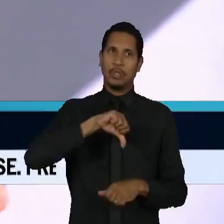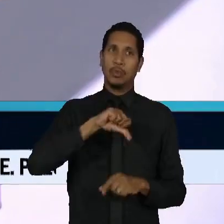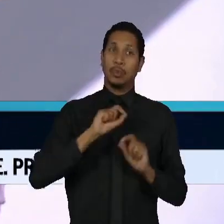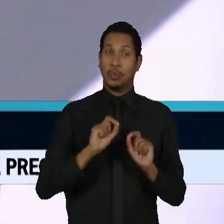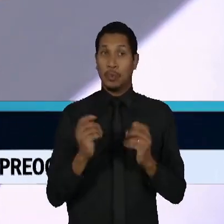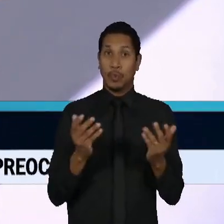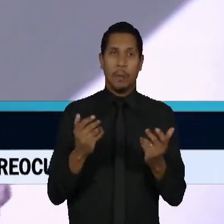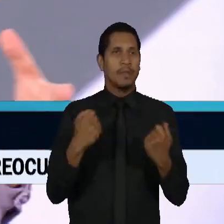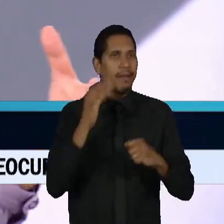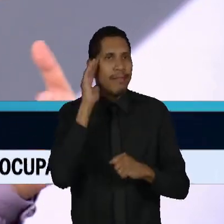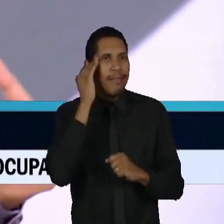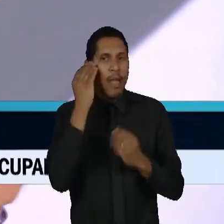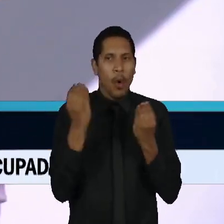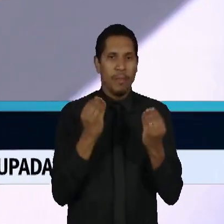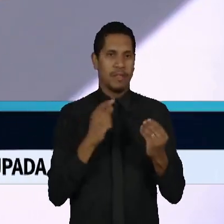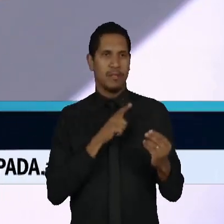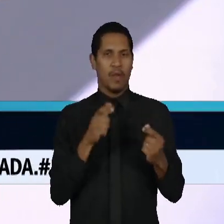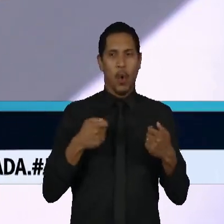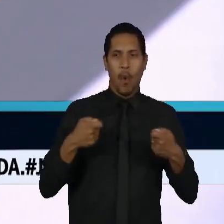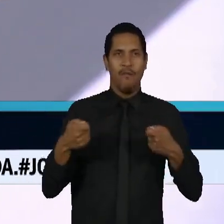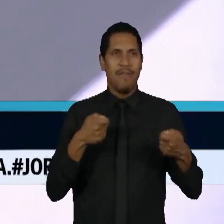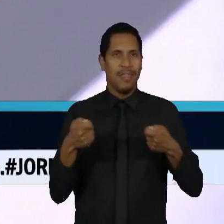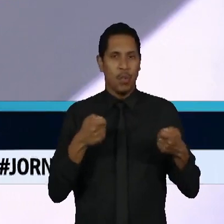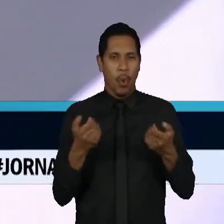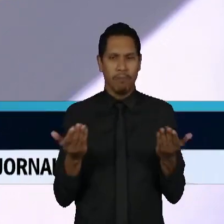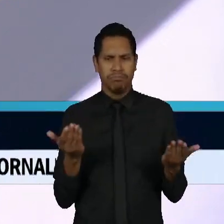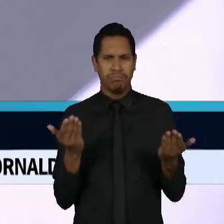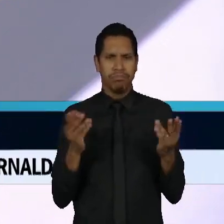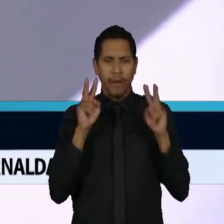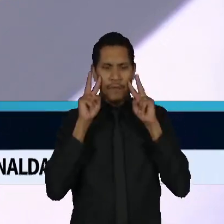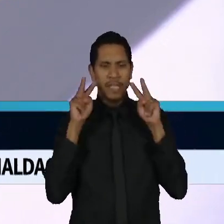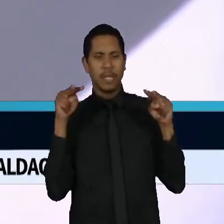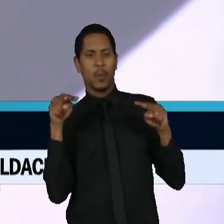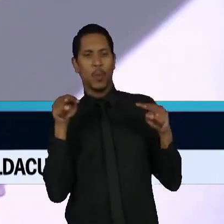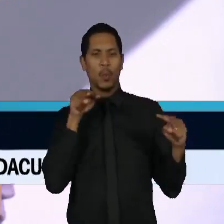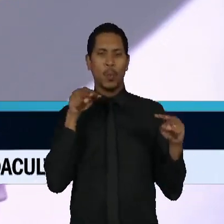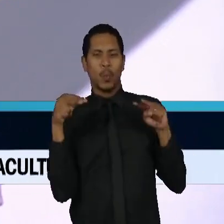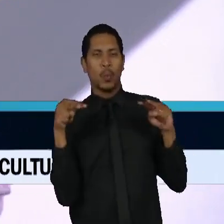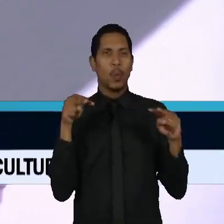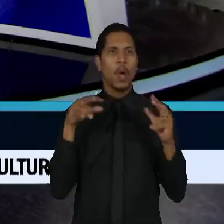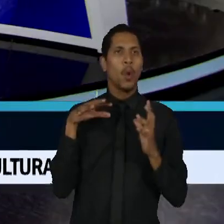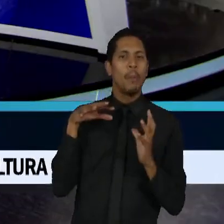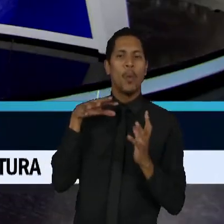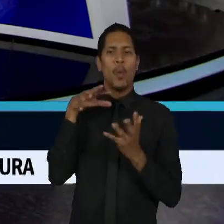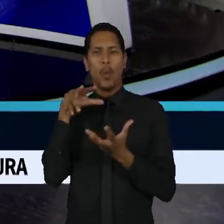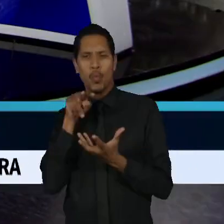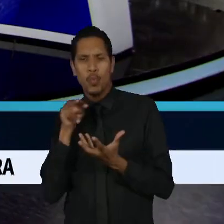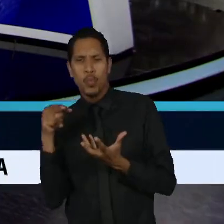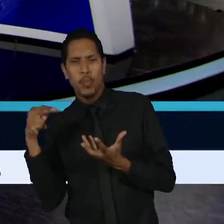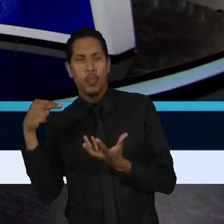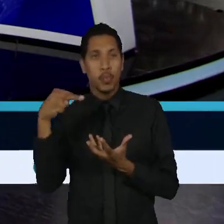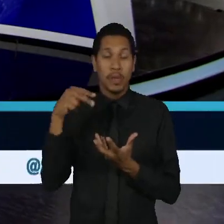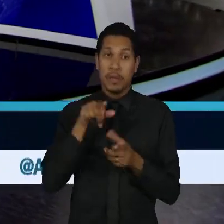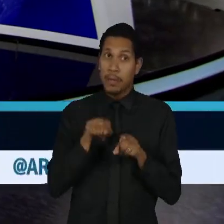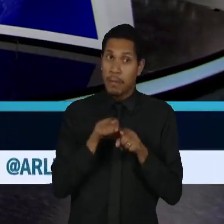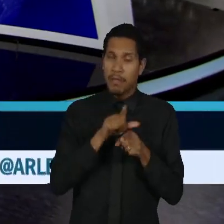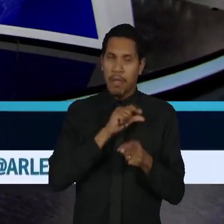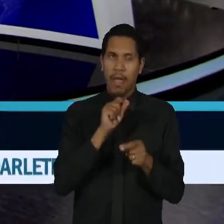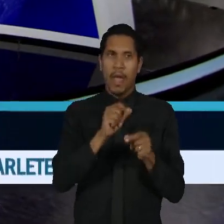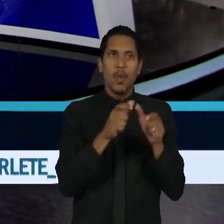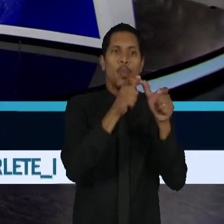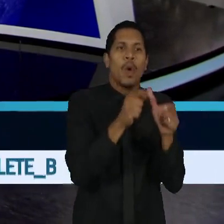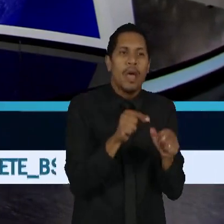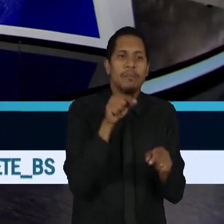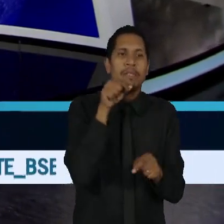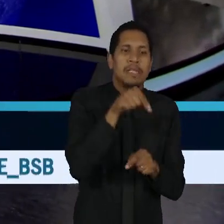a gente precisa entender esse conflito também de uma perspectiva global e regional. Como colocado